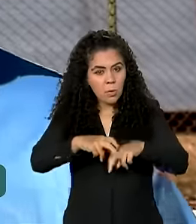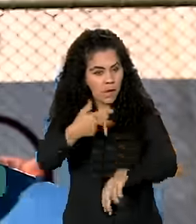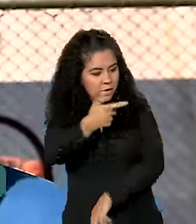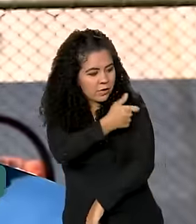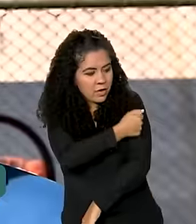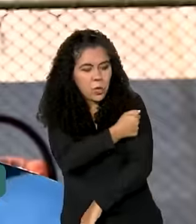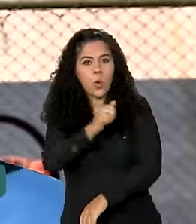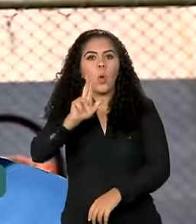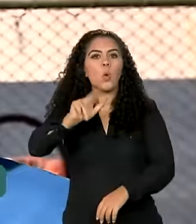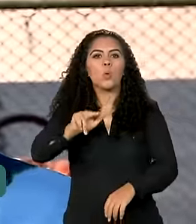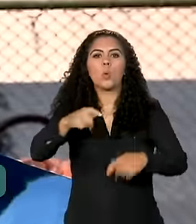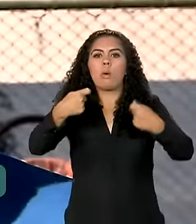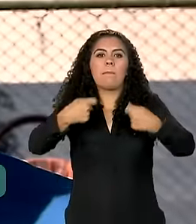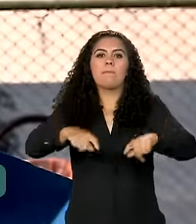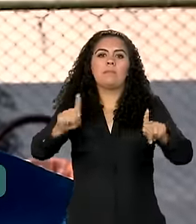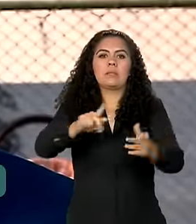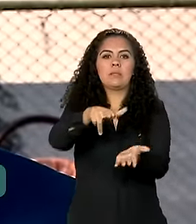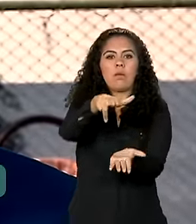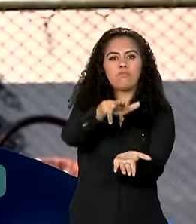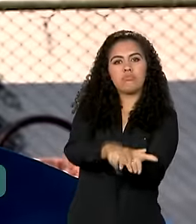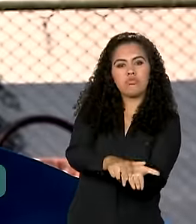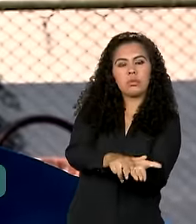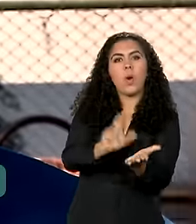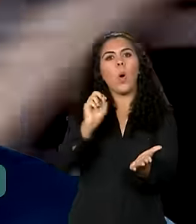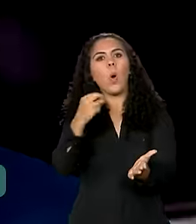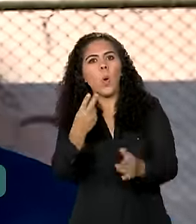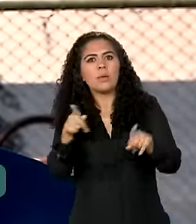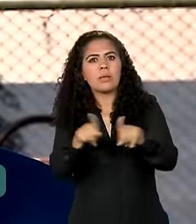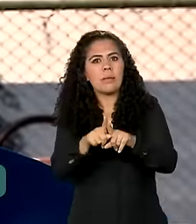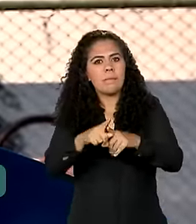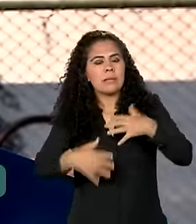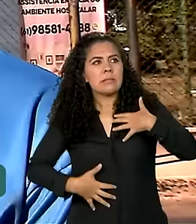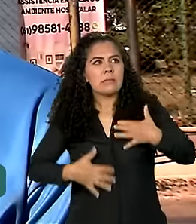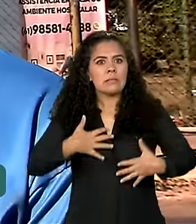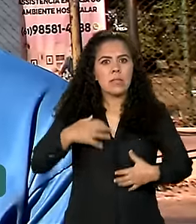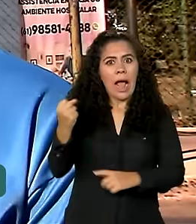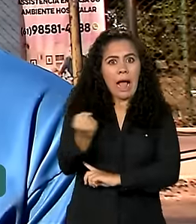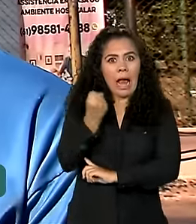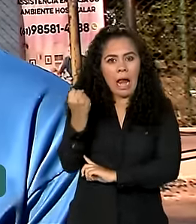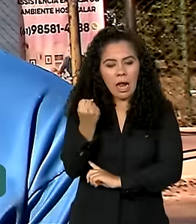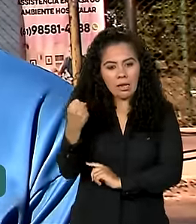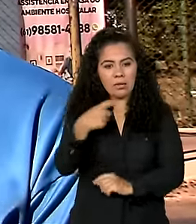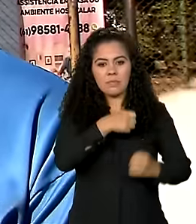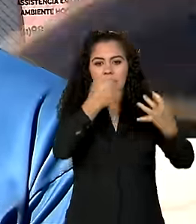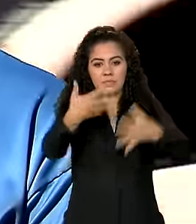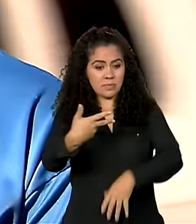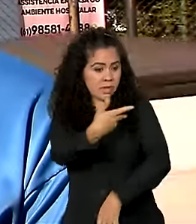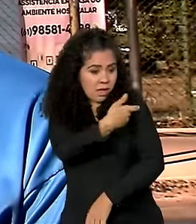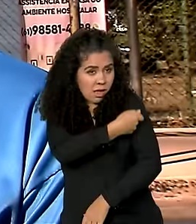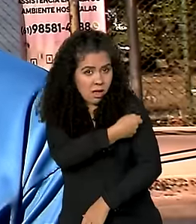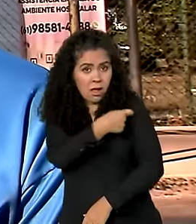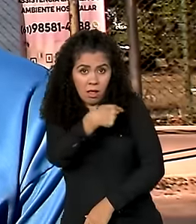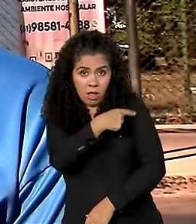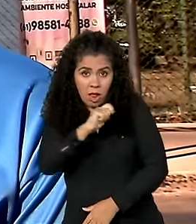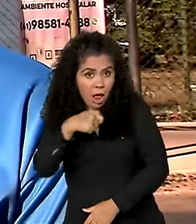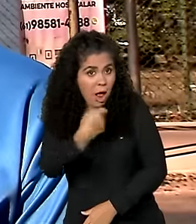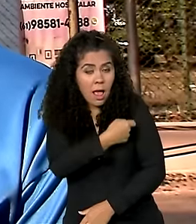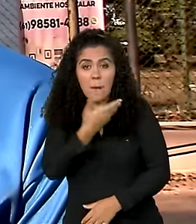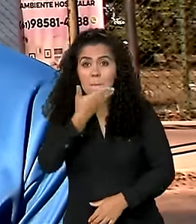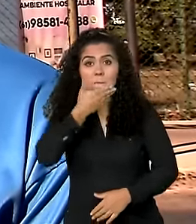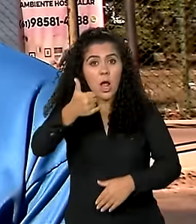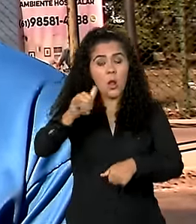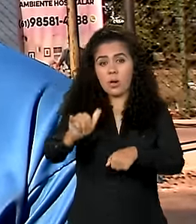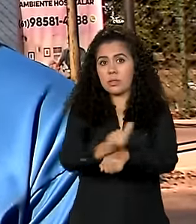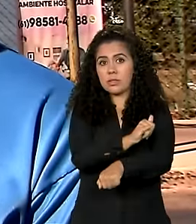nunca precisou ser internado ou sofrer com sintomas mais fortes. A vacina é o melhor método para